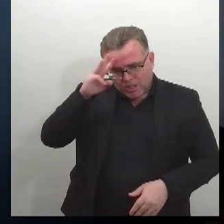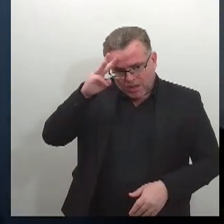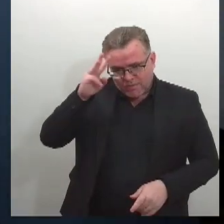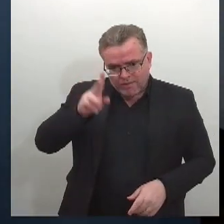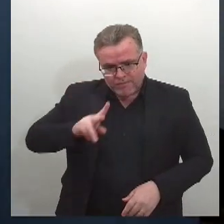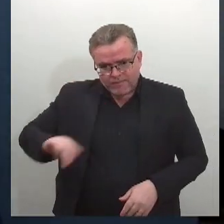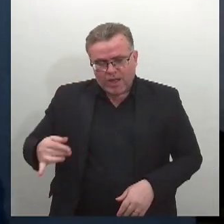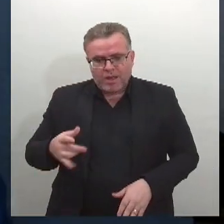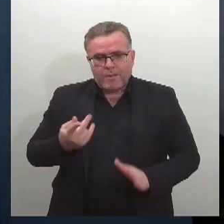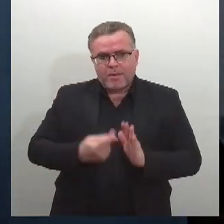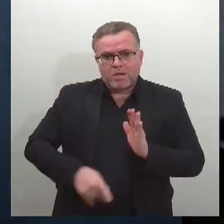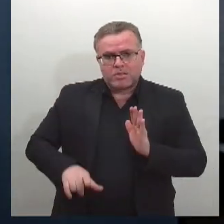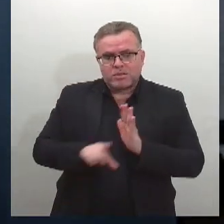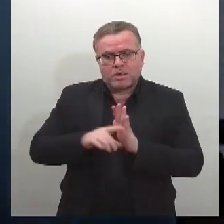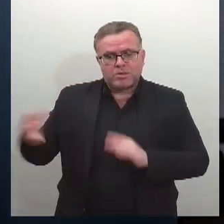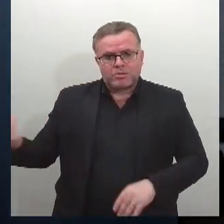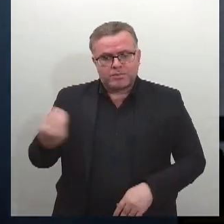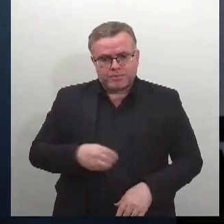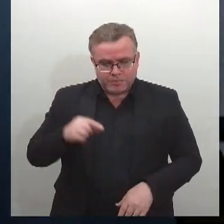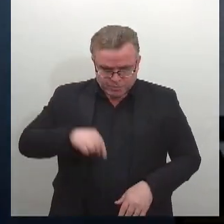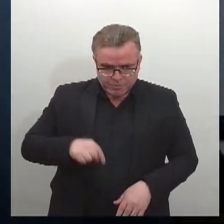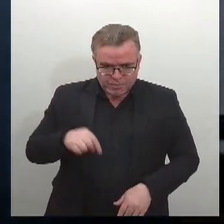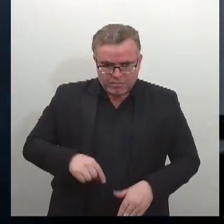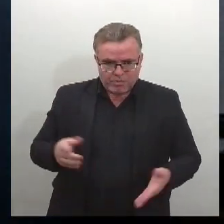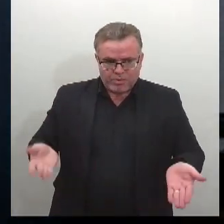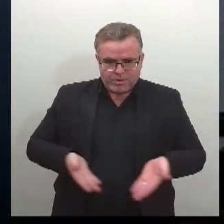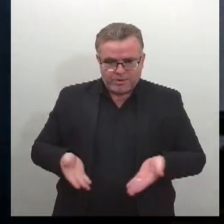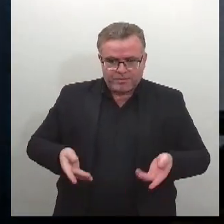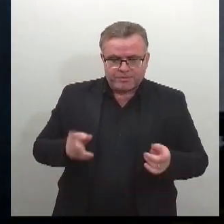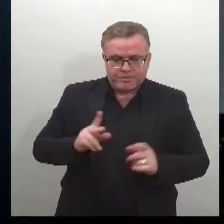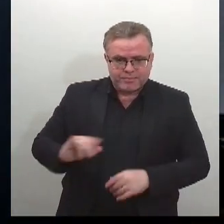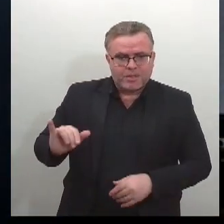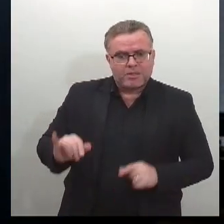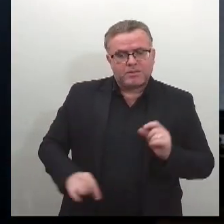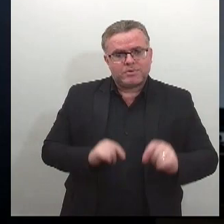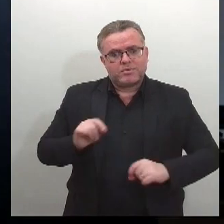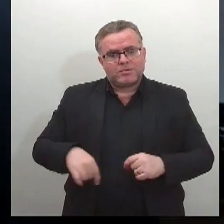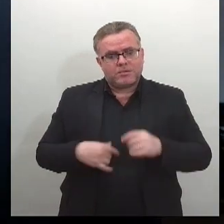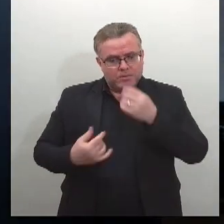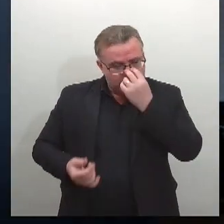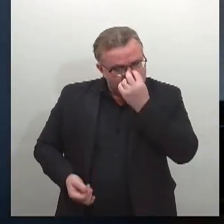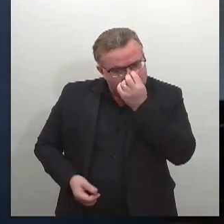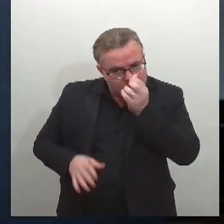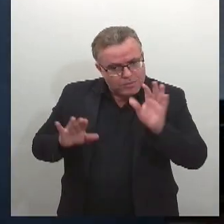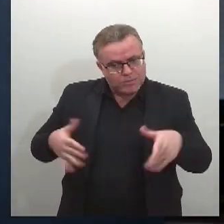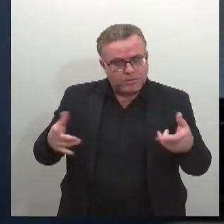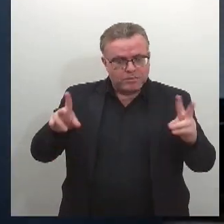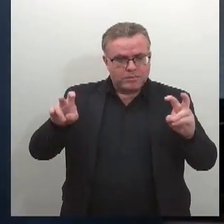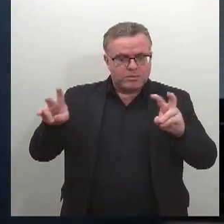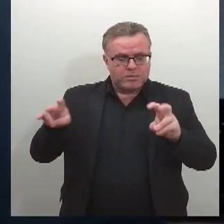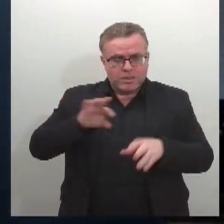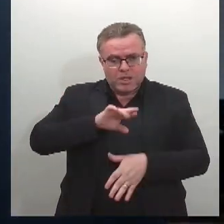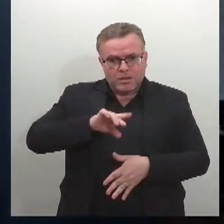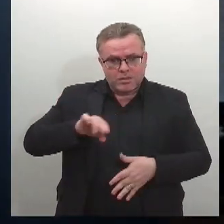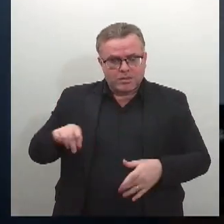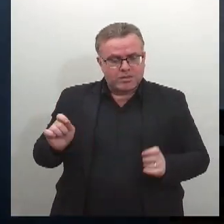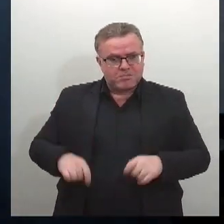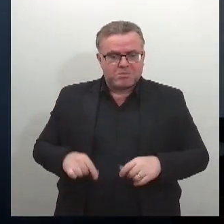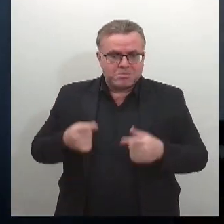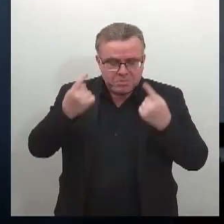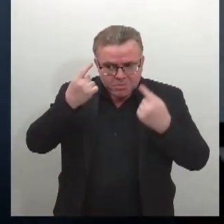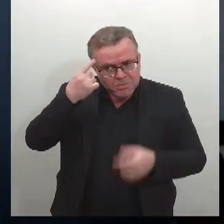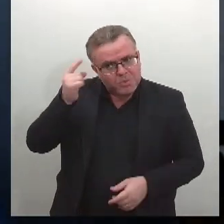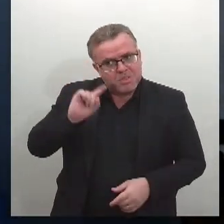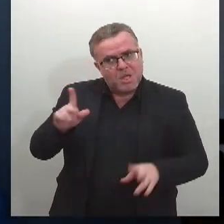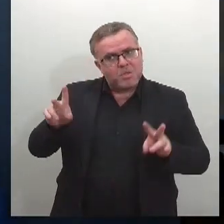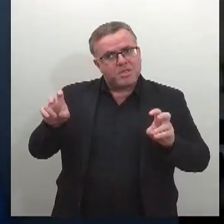estaria indo para a Assembleia para recebê-los, mas ainda não sabemos o conteúdo de cada um. Mas temos também projetos do Ministério Público, temos o